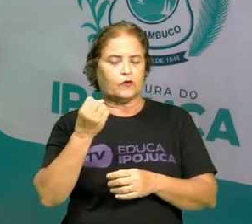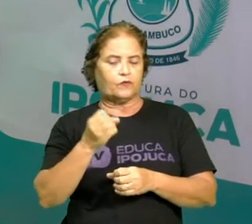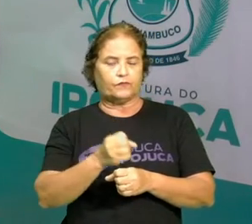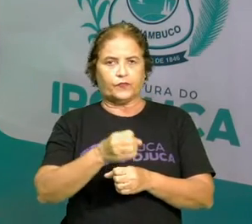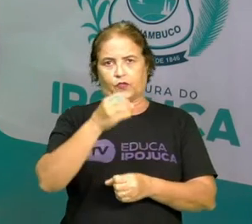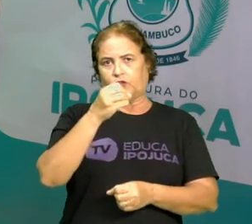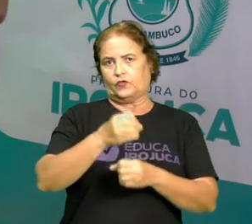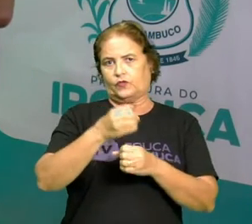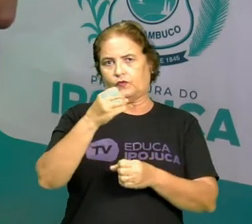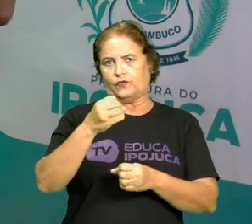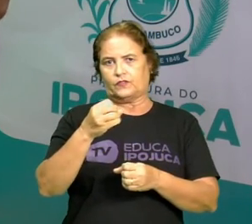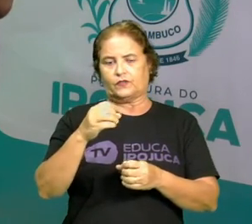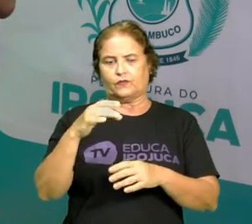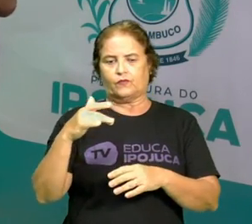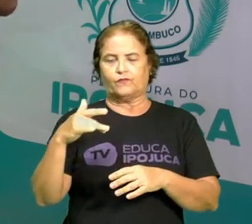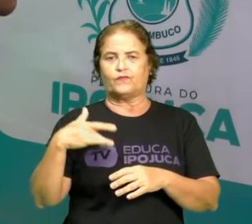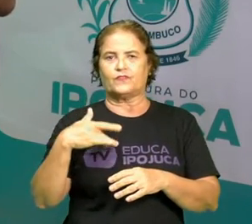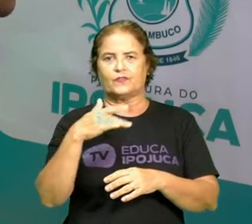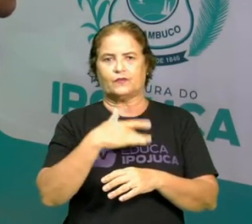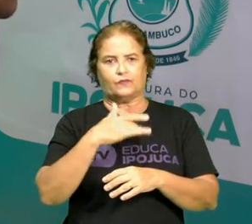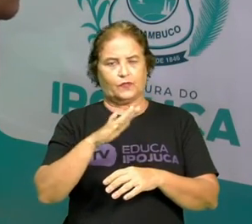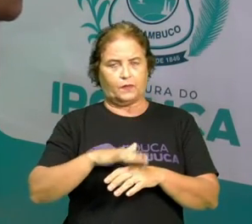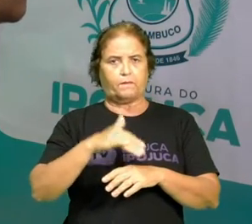com menos problemas de saúde.